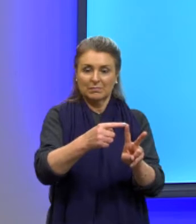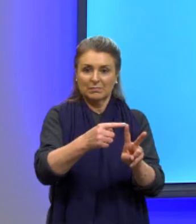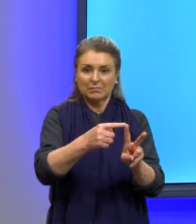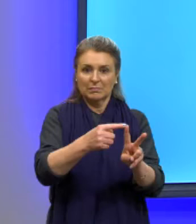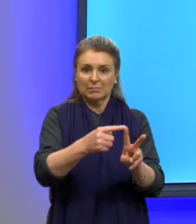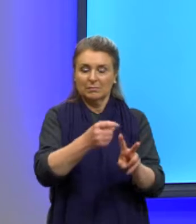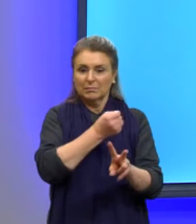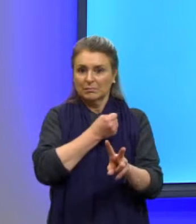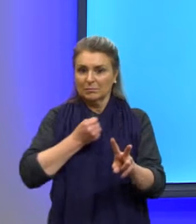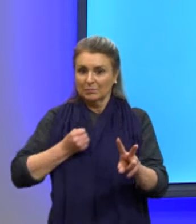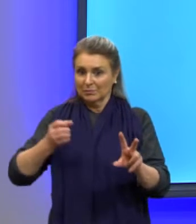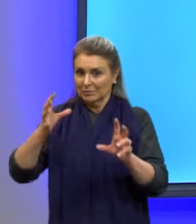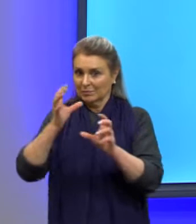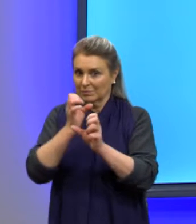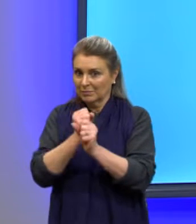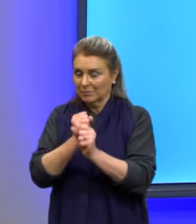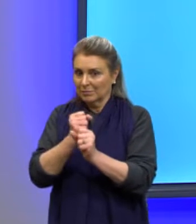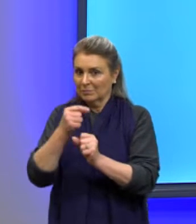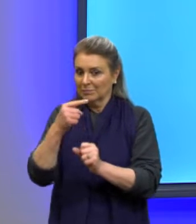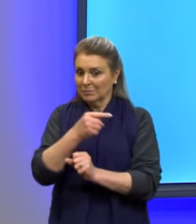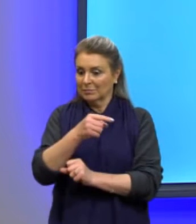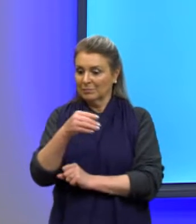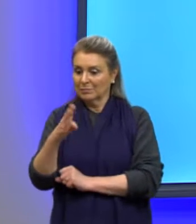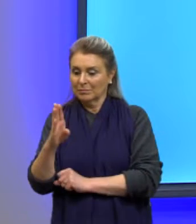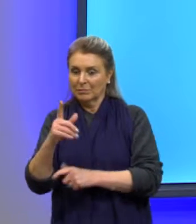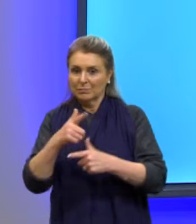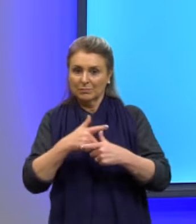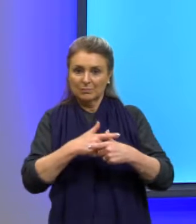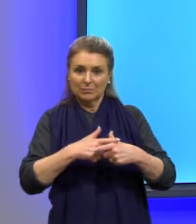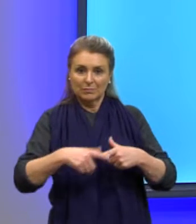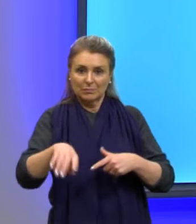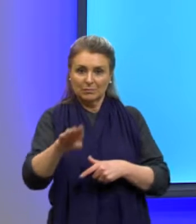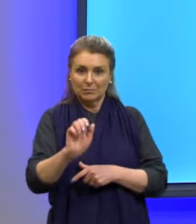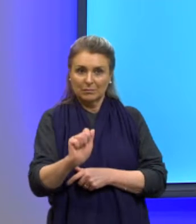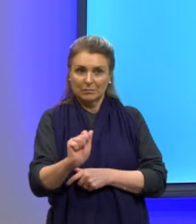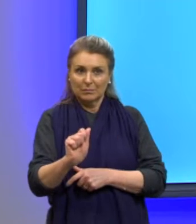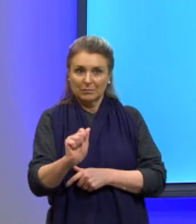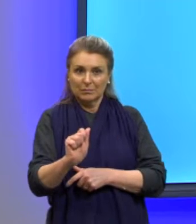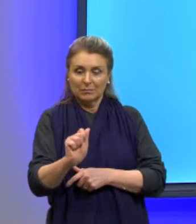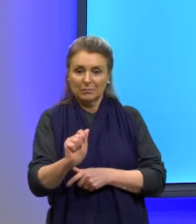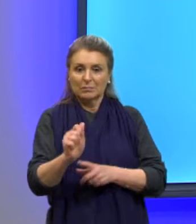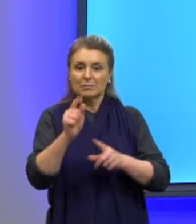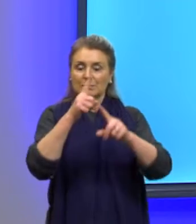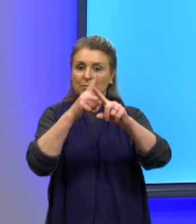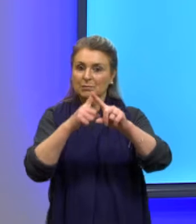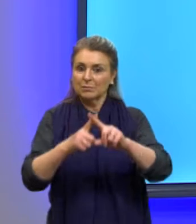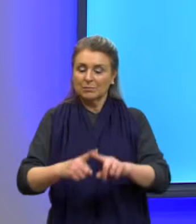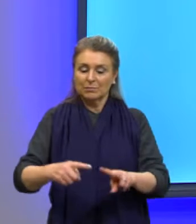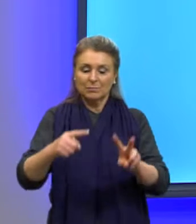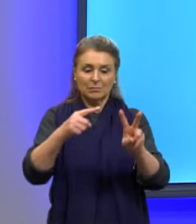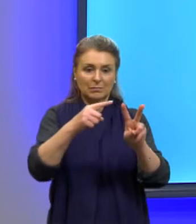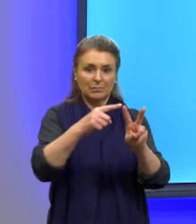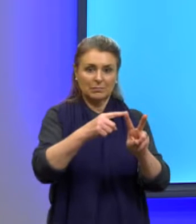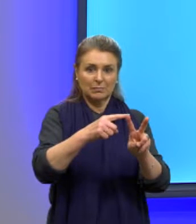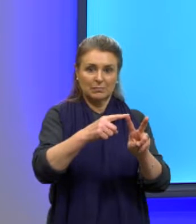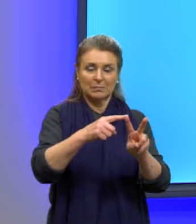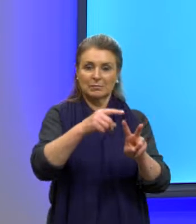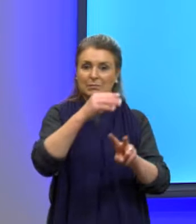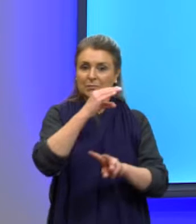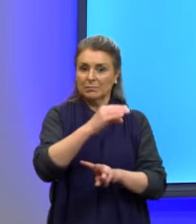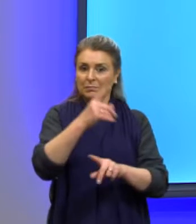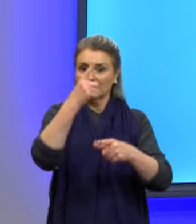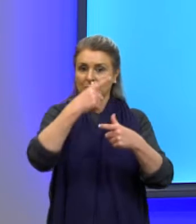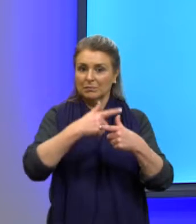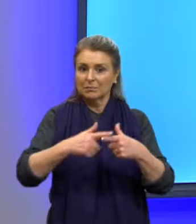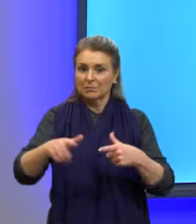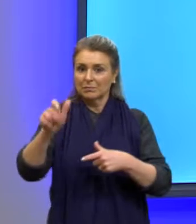lá o número da soma, menos o termo B, dividido pelo termo A, e o produto das raízes, o termo C, dividido